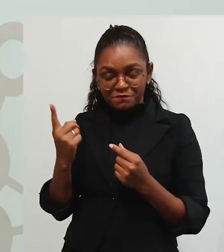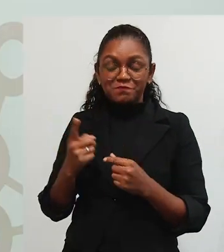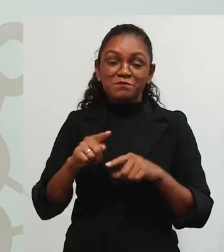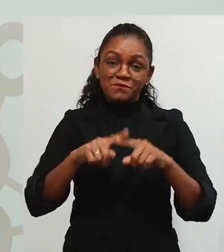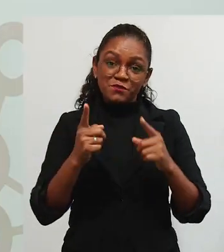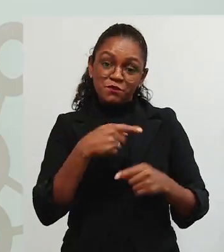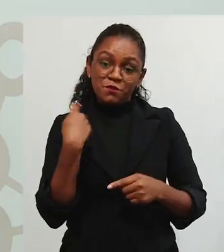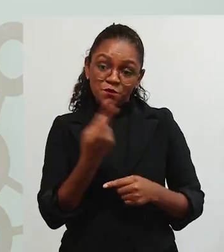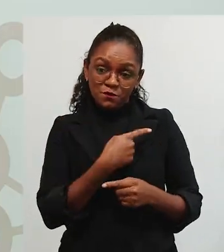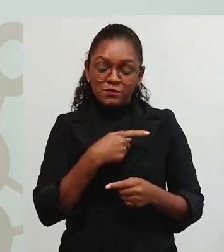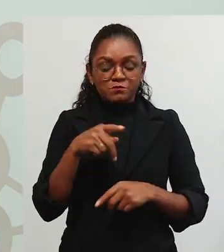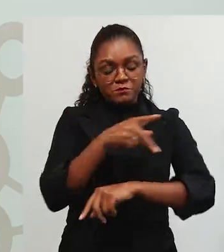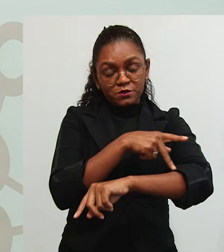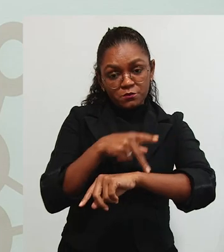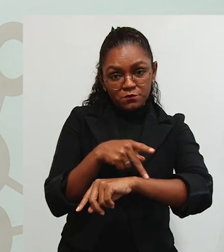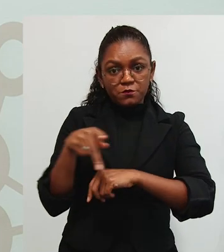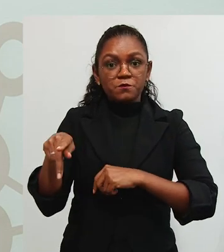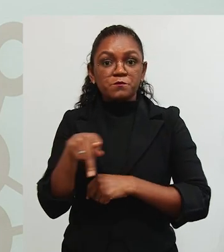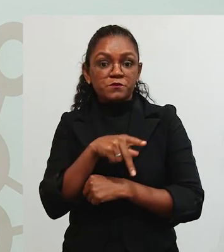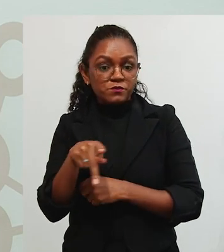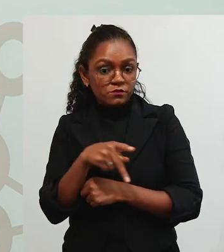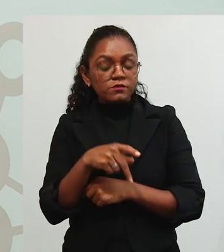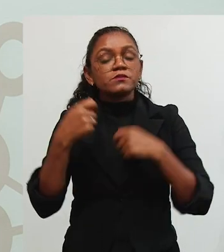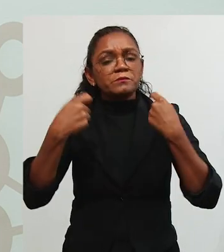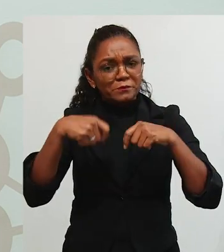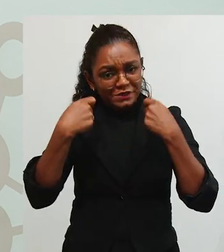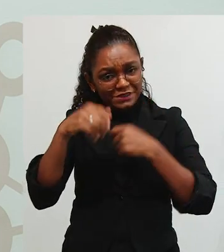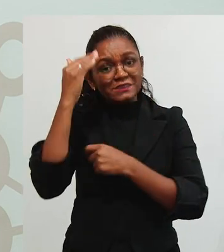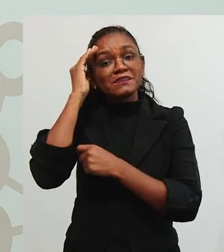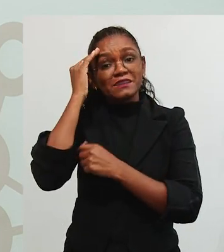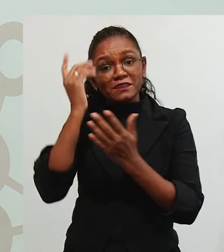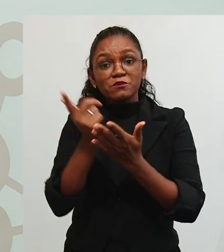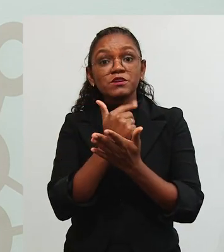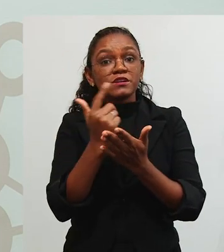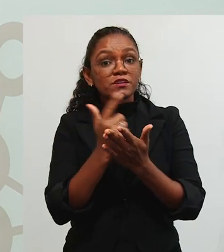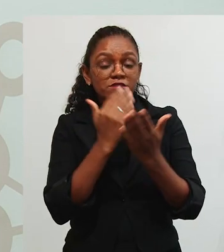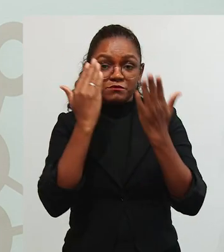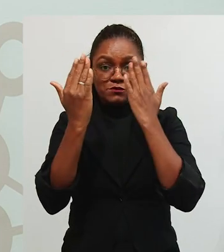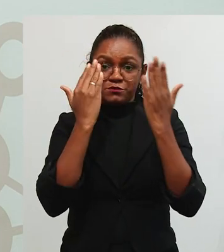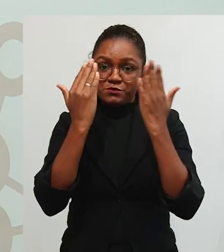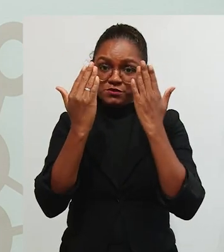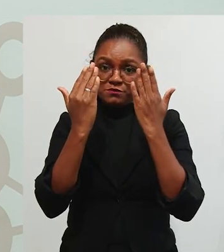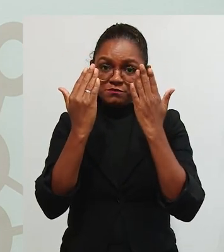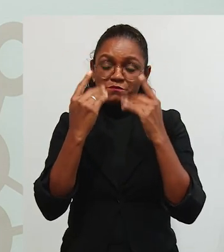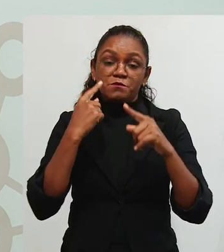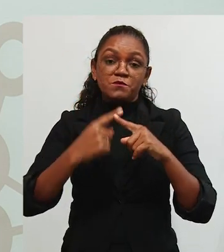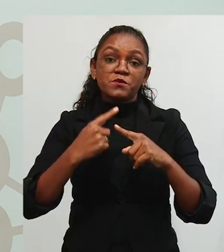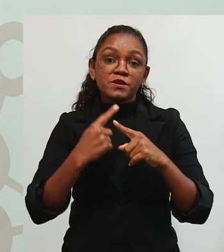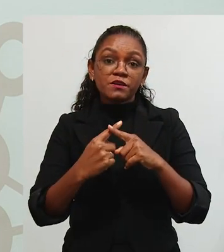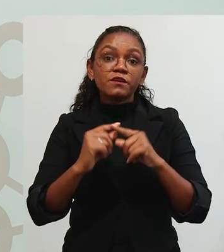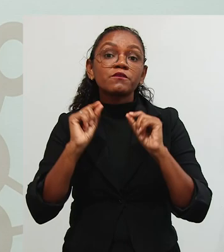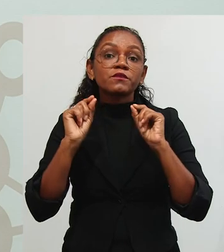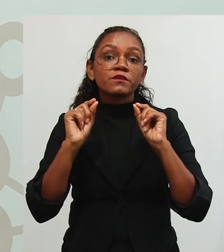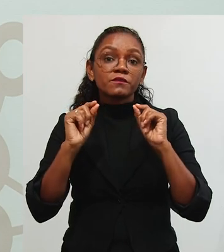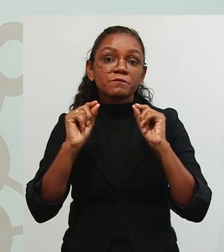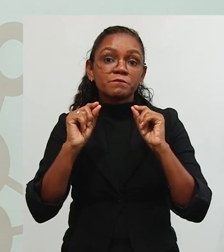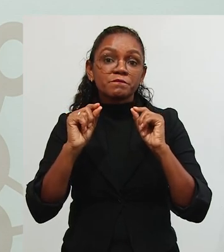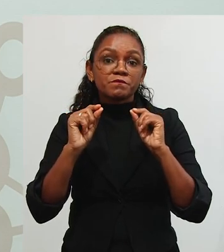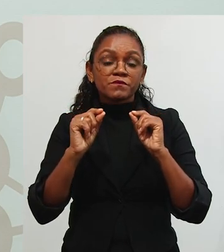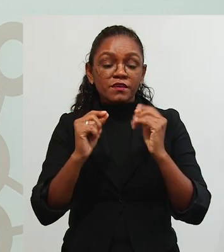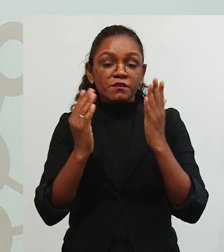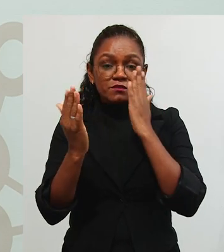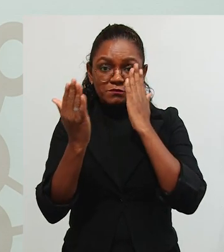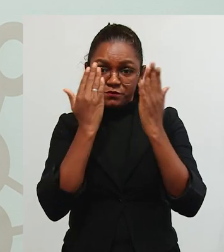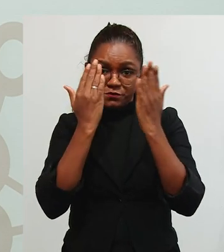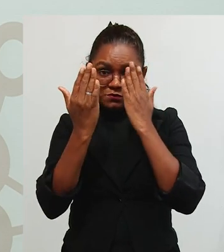nós, como professores, como pedagogos, precisamos entender, sim, esse livro que é a psicologia. Porque a